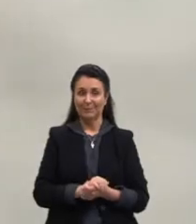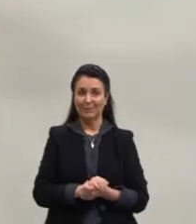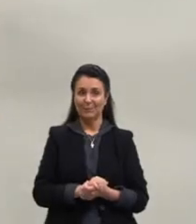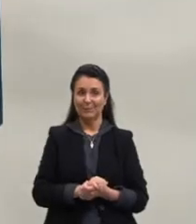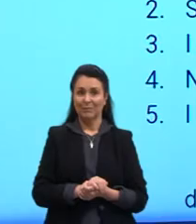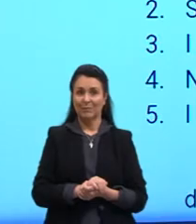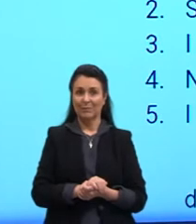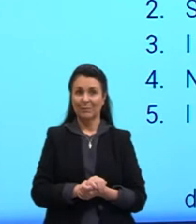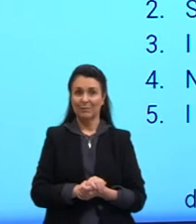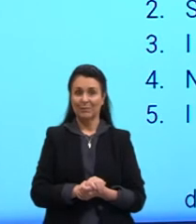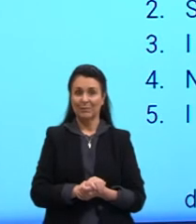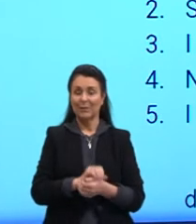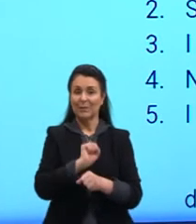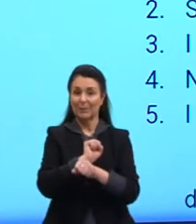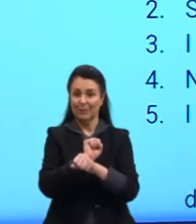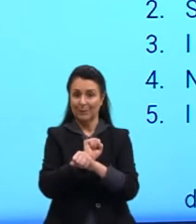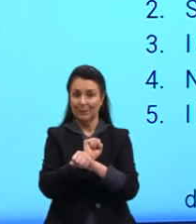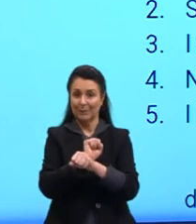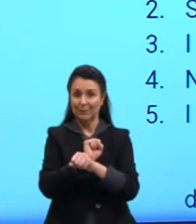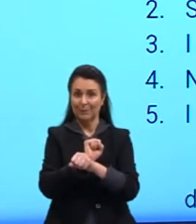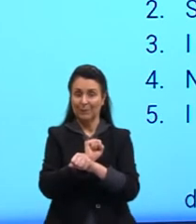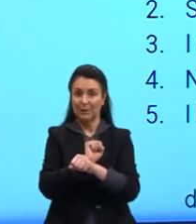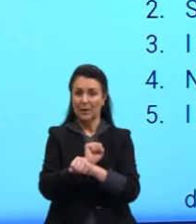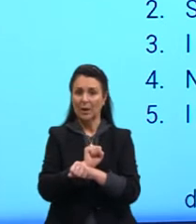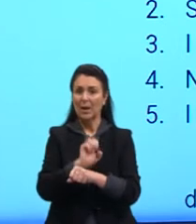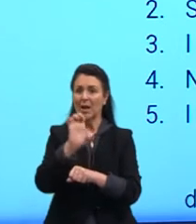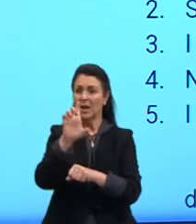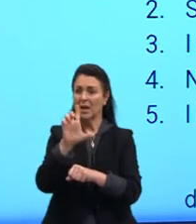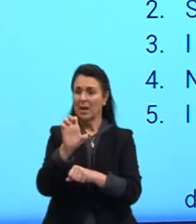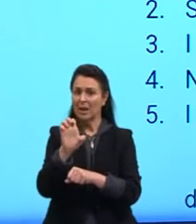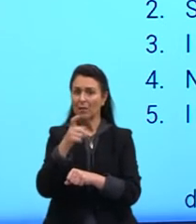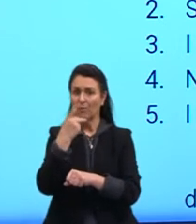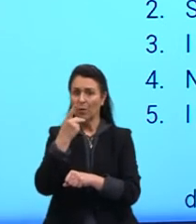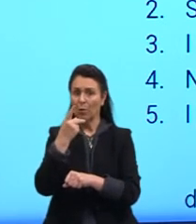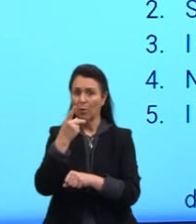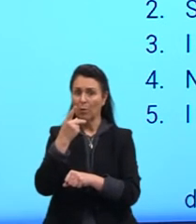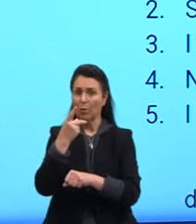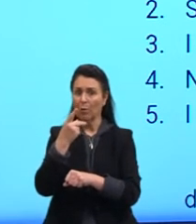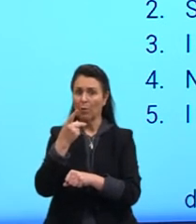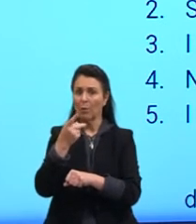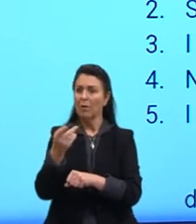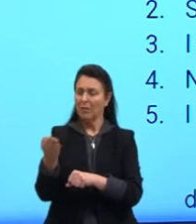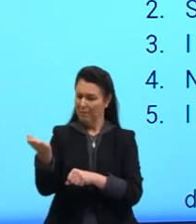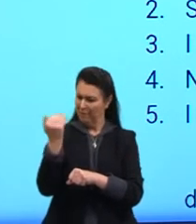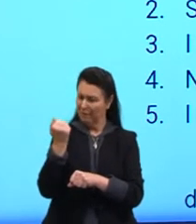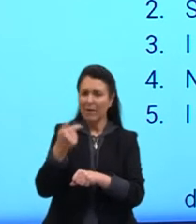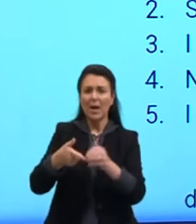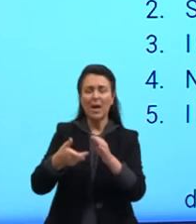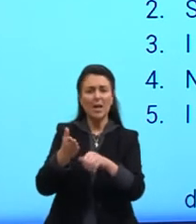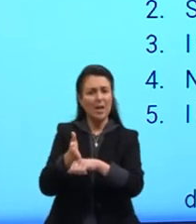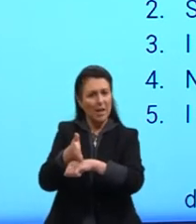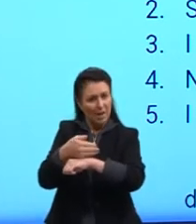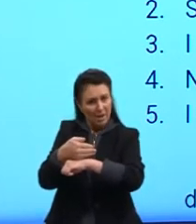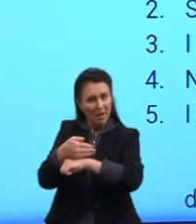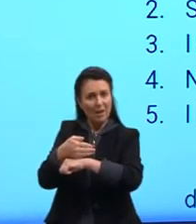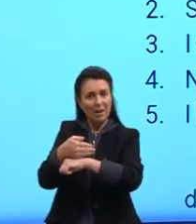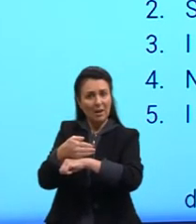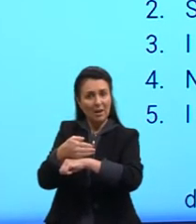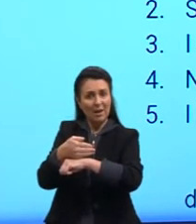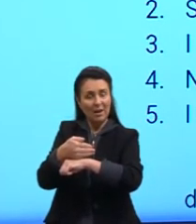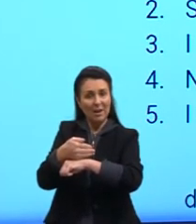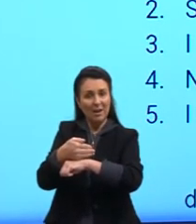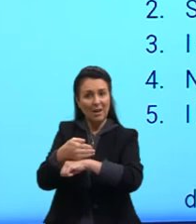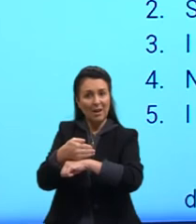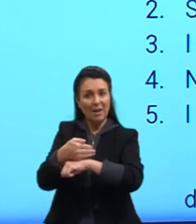He told me to come earlier. Ele me disse para vir mais cedo. Ok? Me, pronome